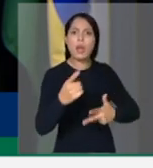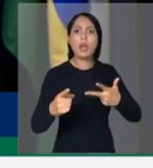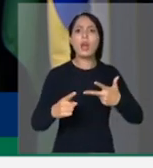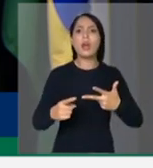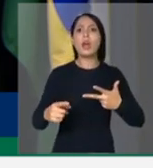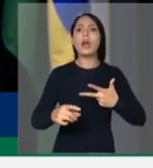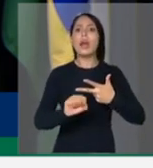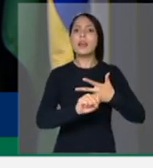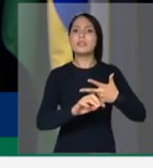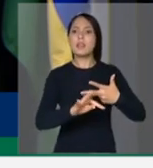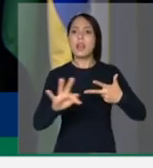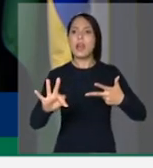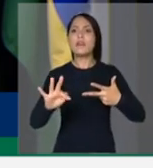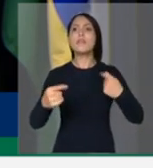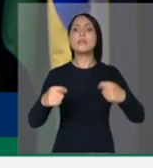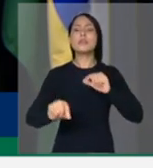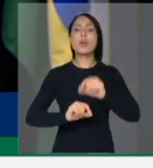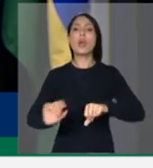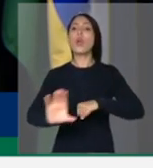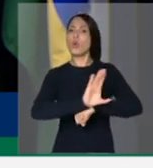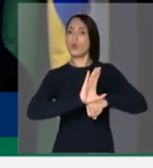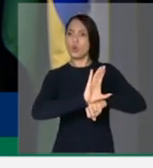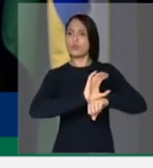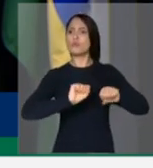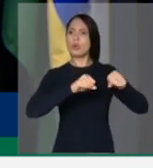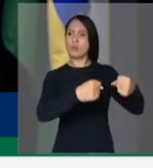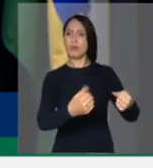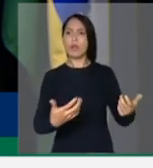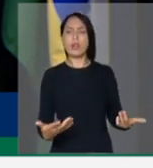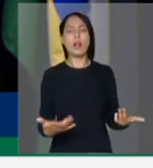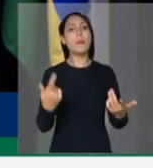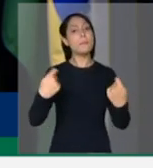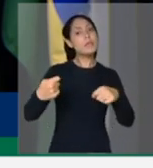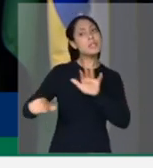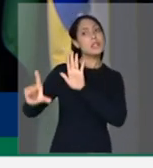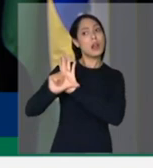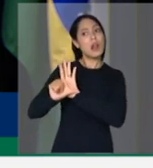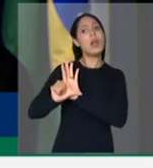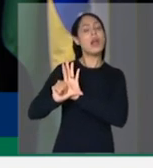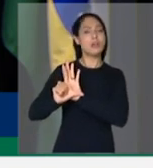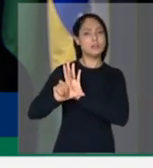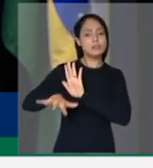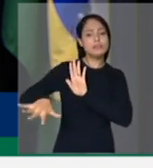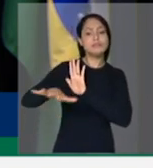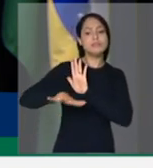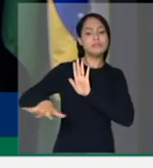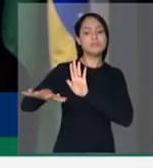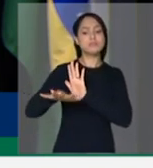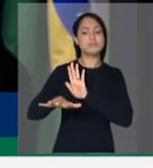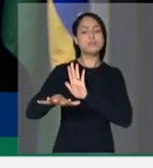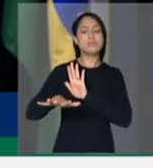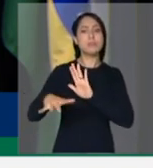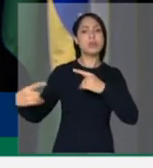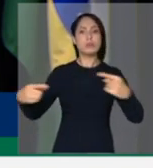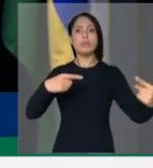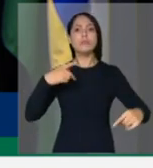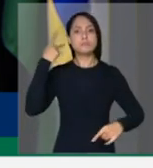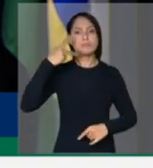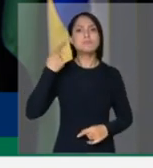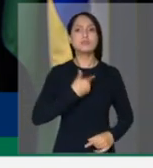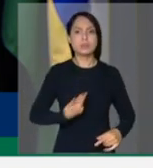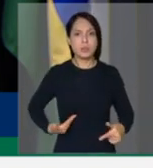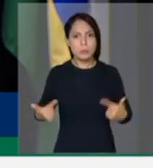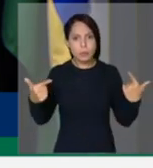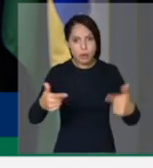guardião da Constituição, que deve garantir que as nossas leis, que as políticas públicas adotadas no Brasil,